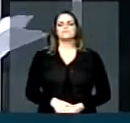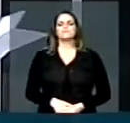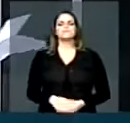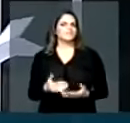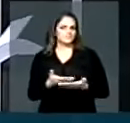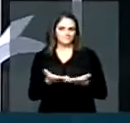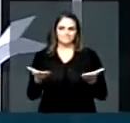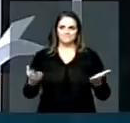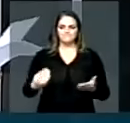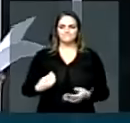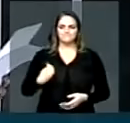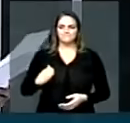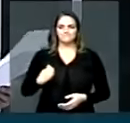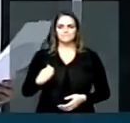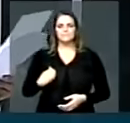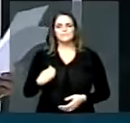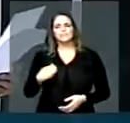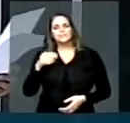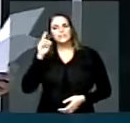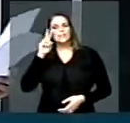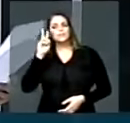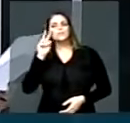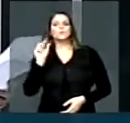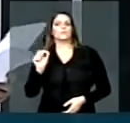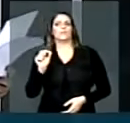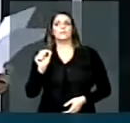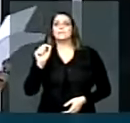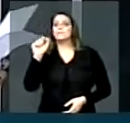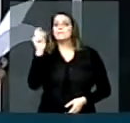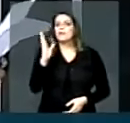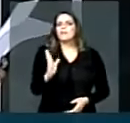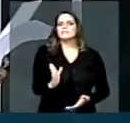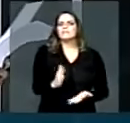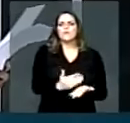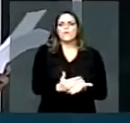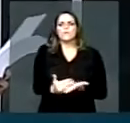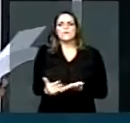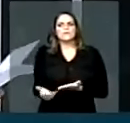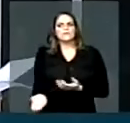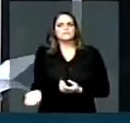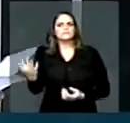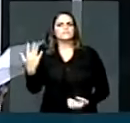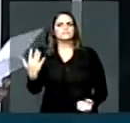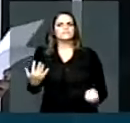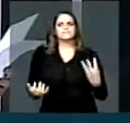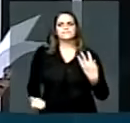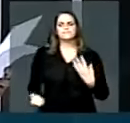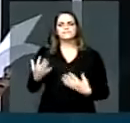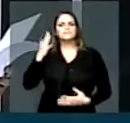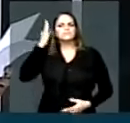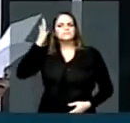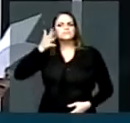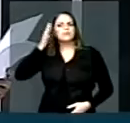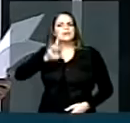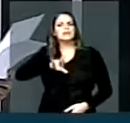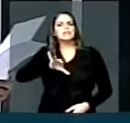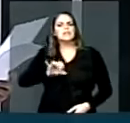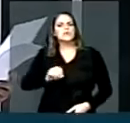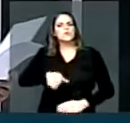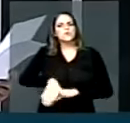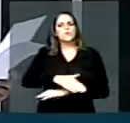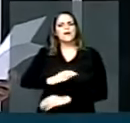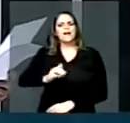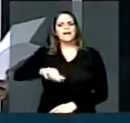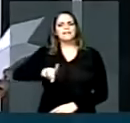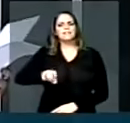aqui presentes nesse plenário, se sucederam em todo o país, com destaque para os comícios na Candelária, no Rio de Janeiro e no